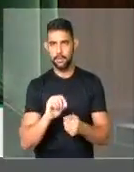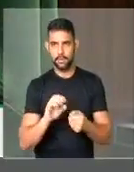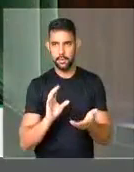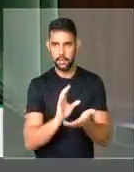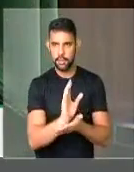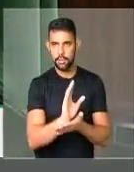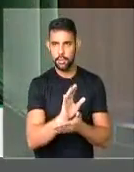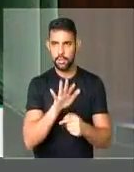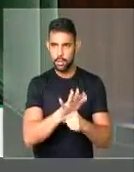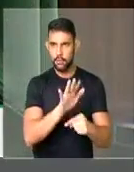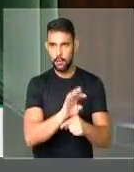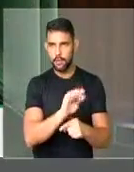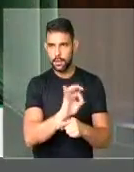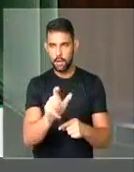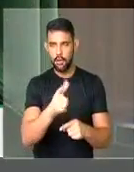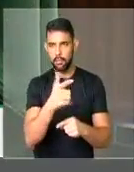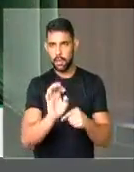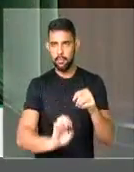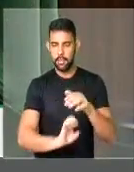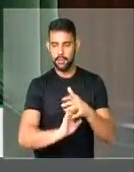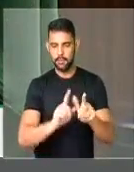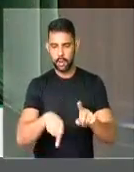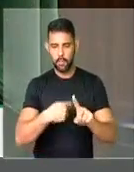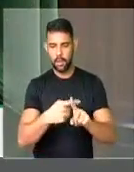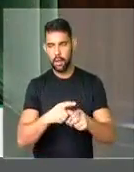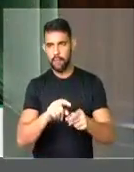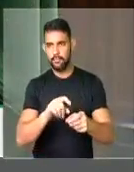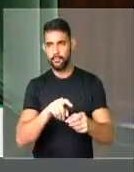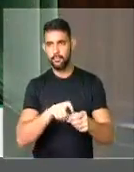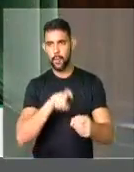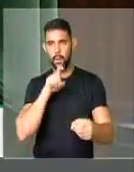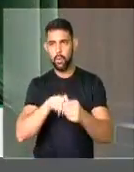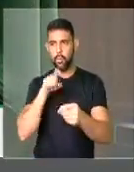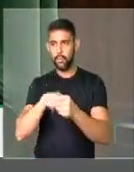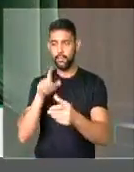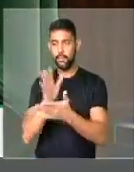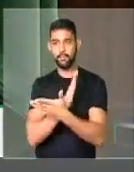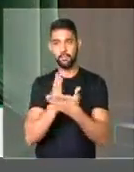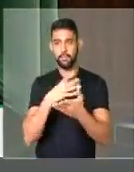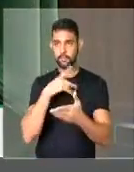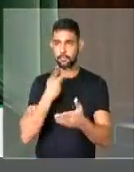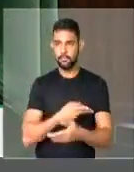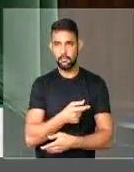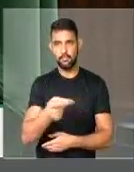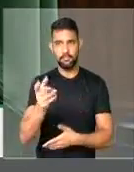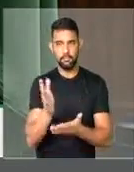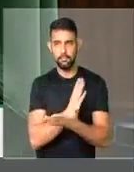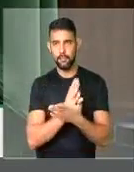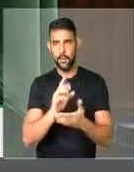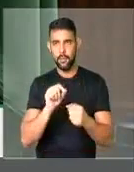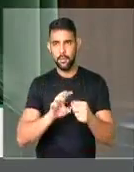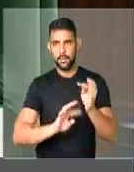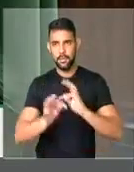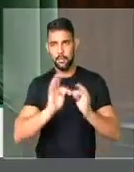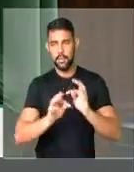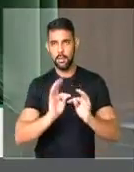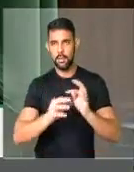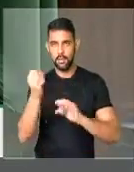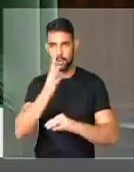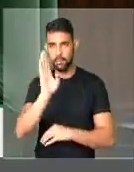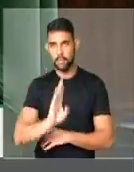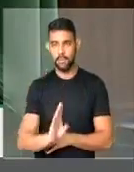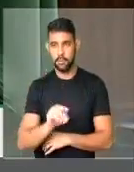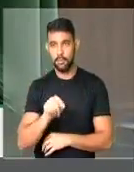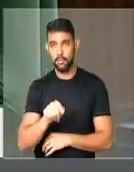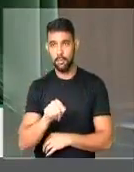incentivos fiscais, para aumentar o lucro, sem que isso seja internizado com o desenvolvimento tecnológico do